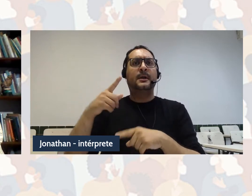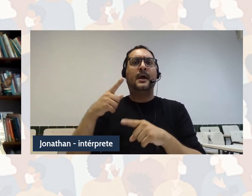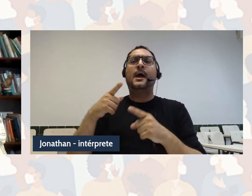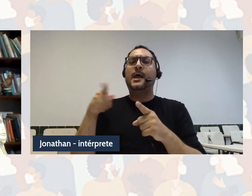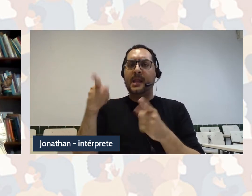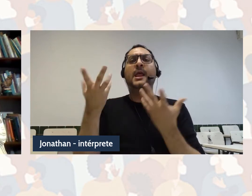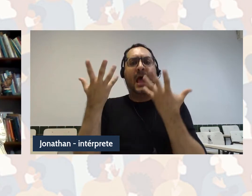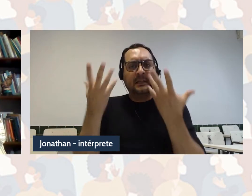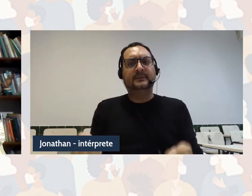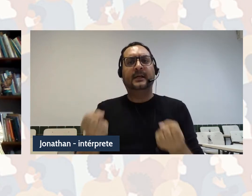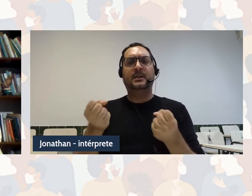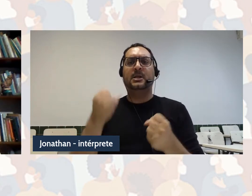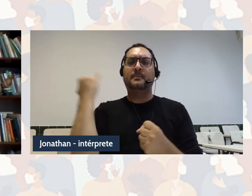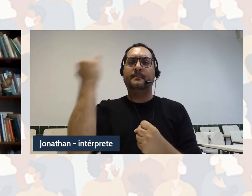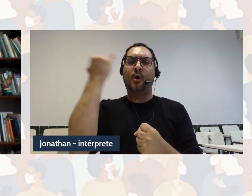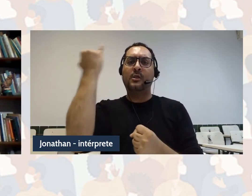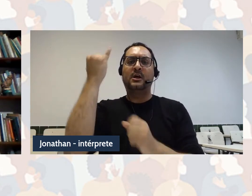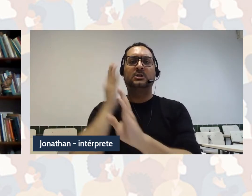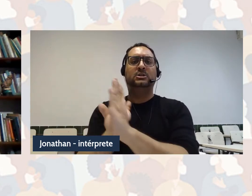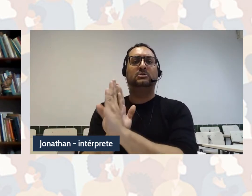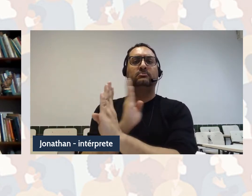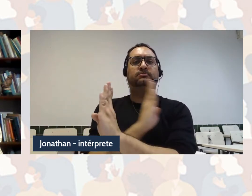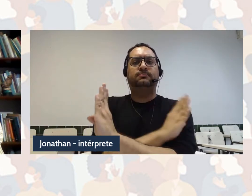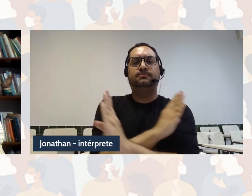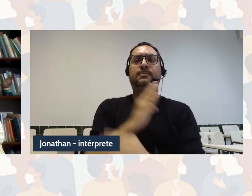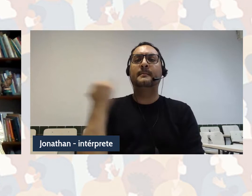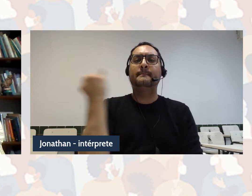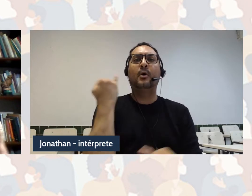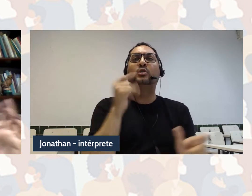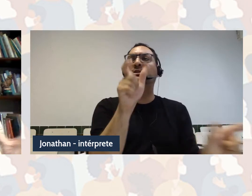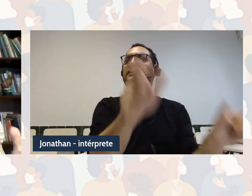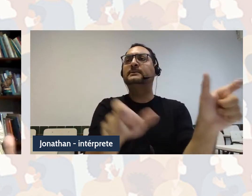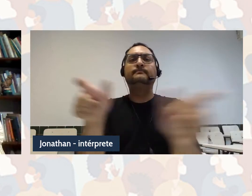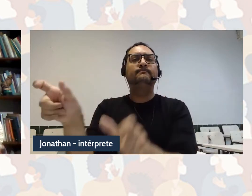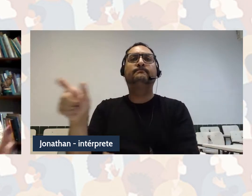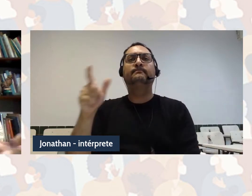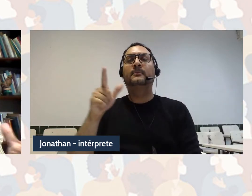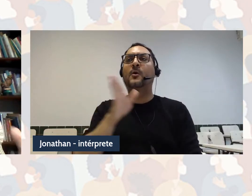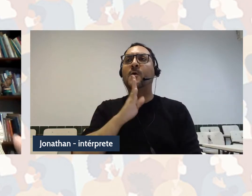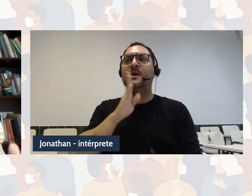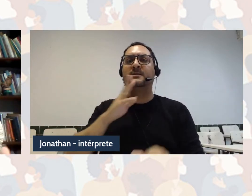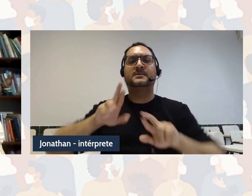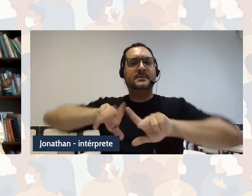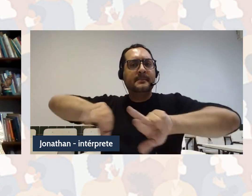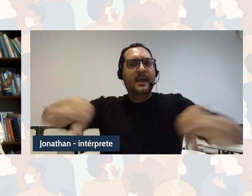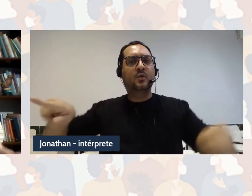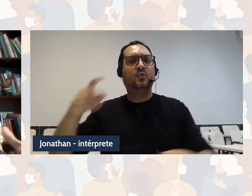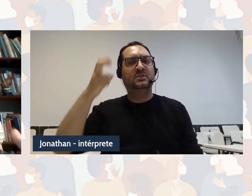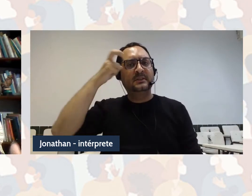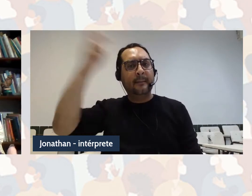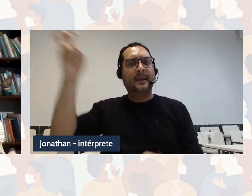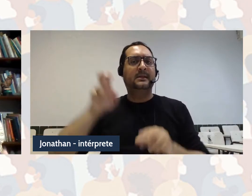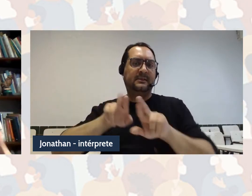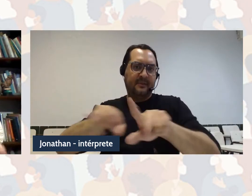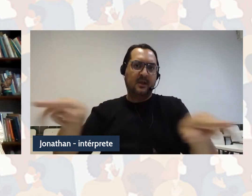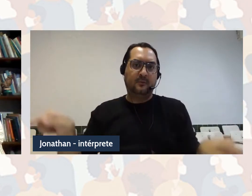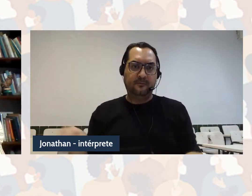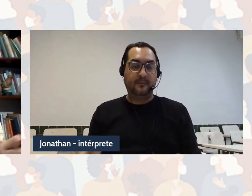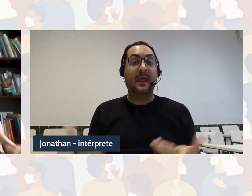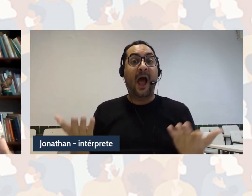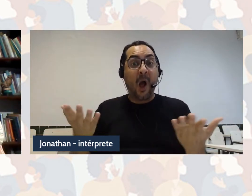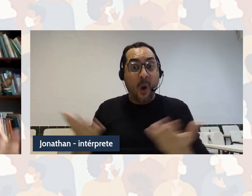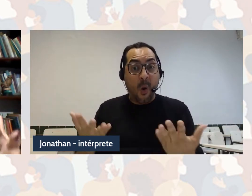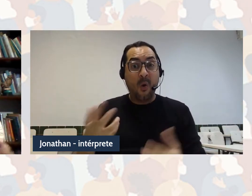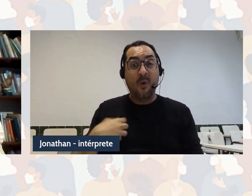da história, essa importância dos saberes e dos conhecimentos. Então, em síntese, o que a gente está vendo? O movimento, né,